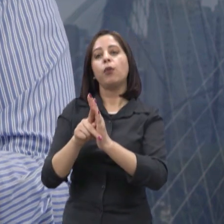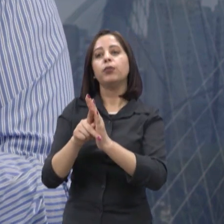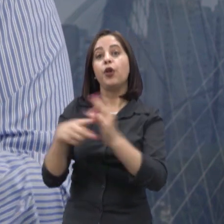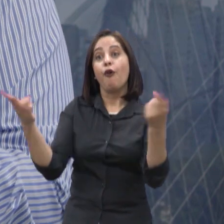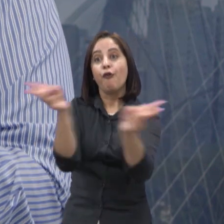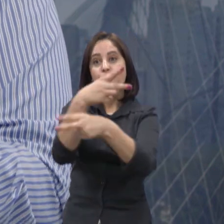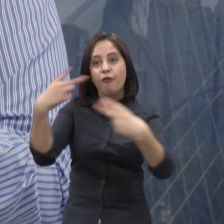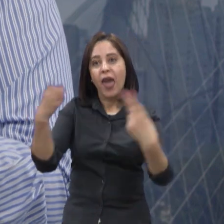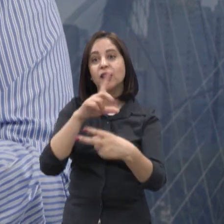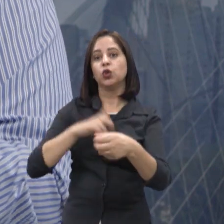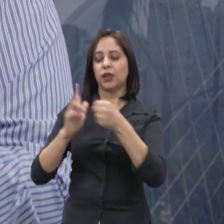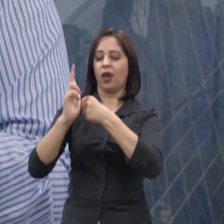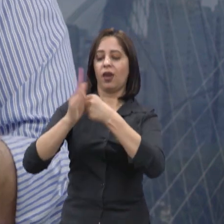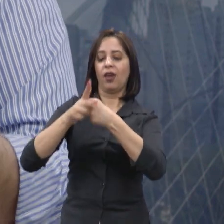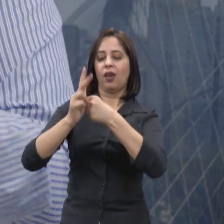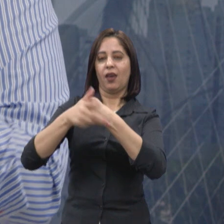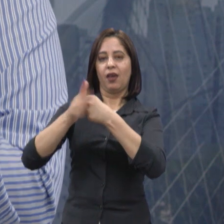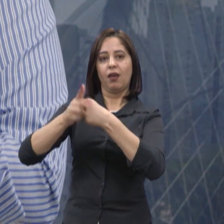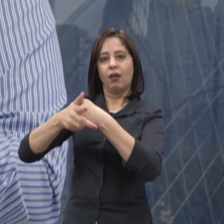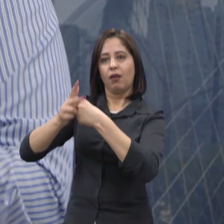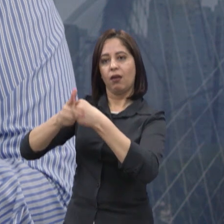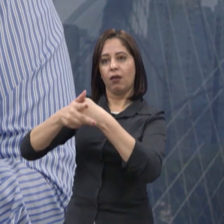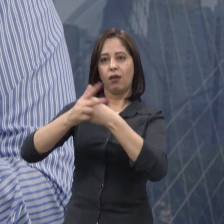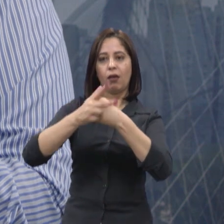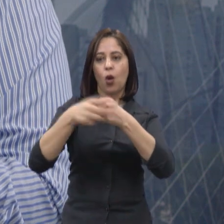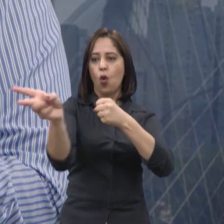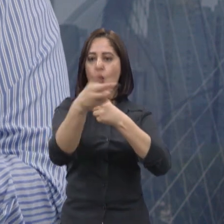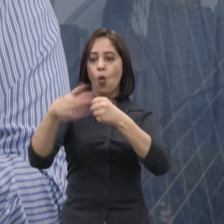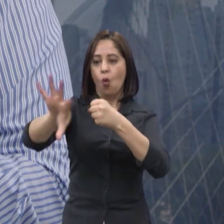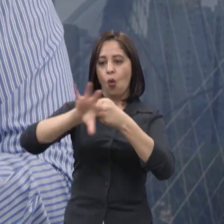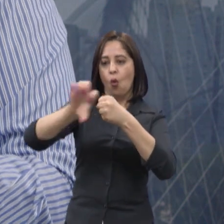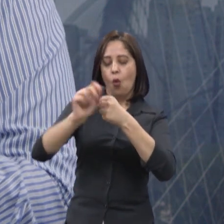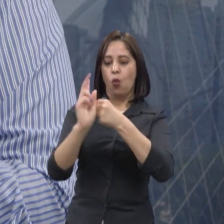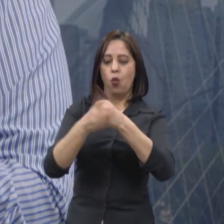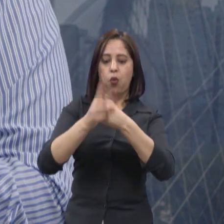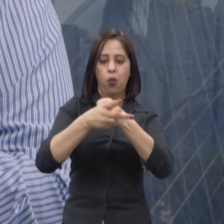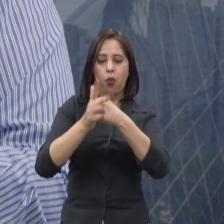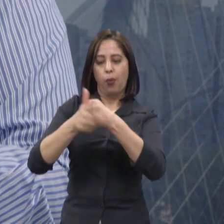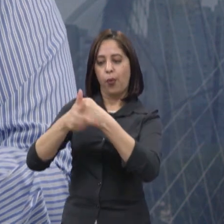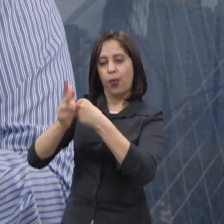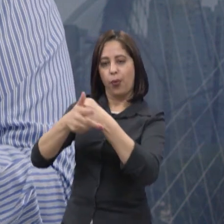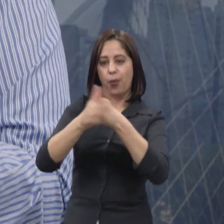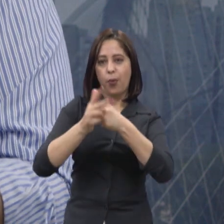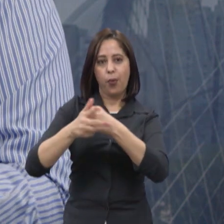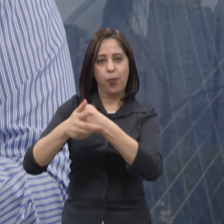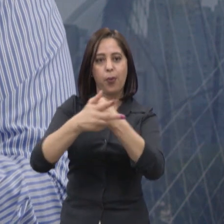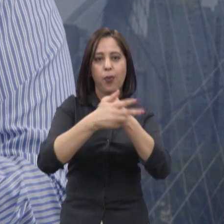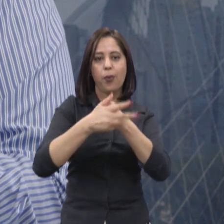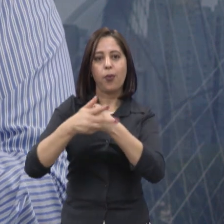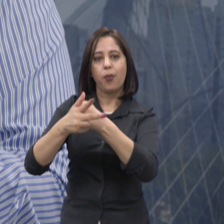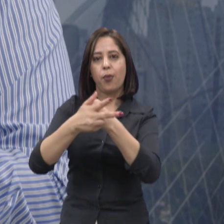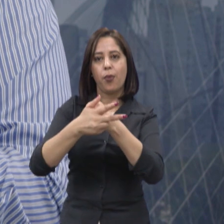girando. Como o próprio nome diz, a energia eólica, né? É o preciso de vento. O Esses tipos